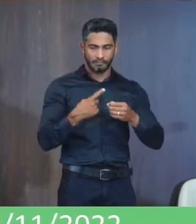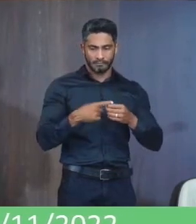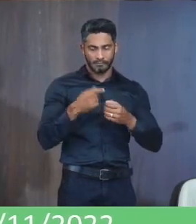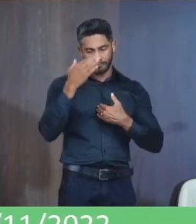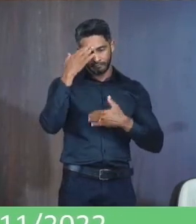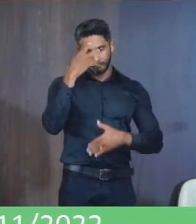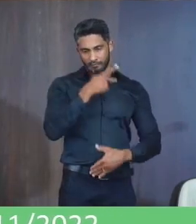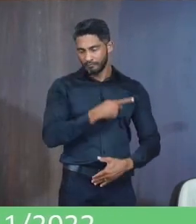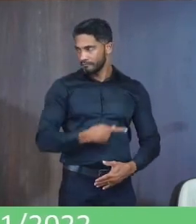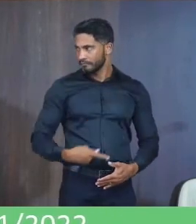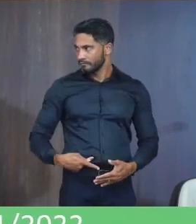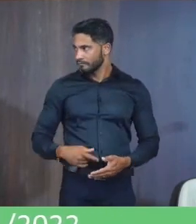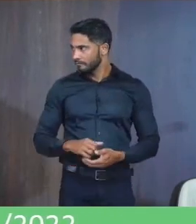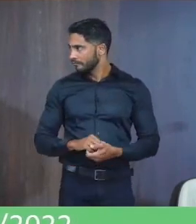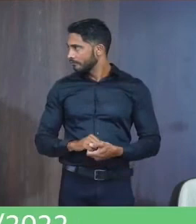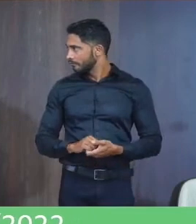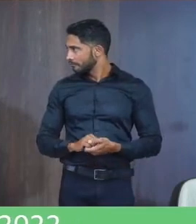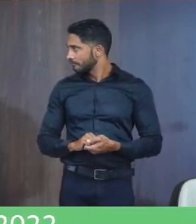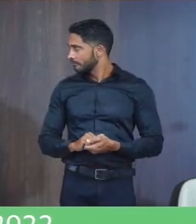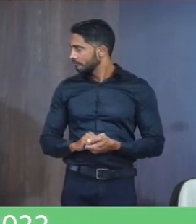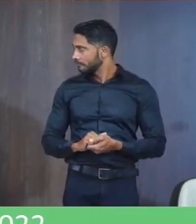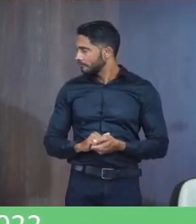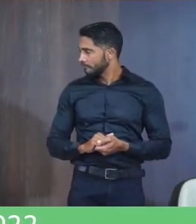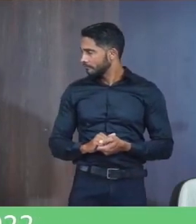Senhora Presidente Palavra Senhora Presidente